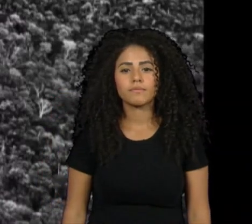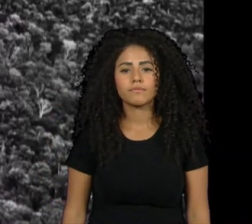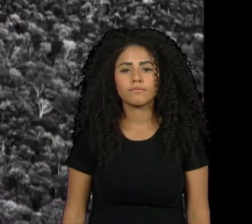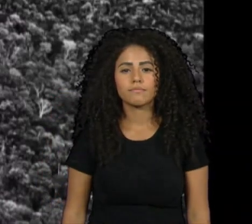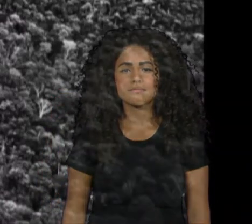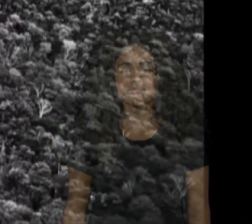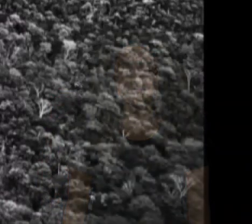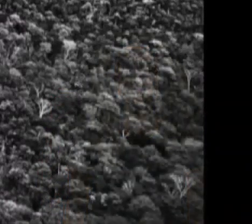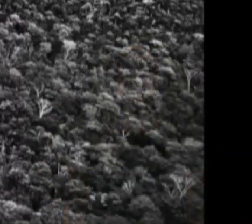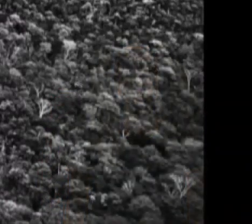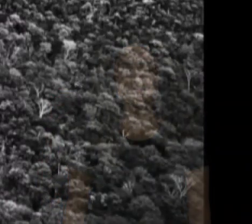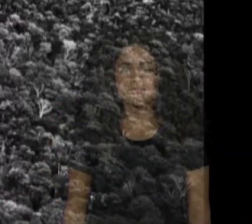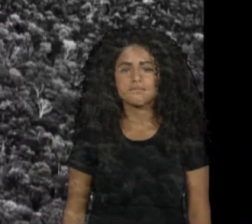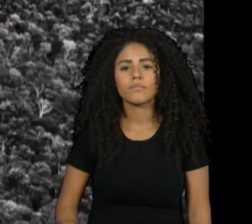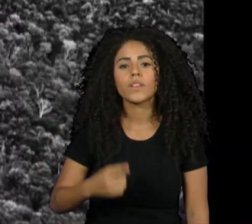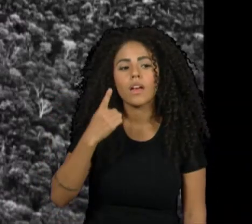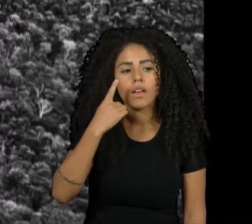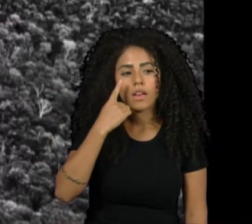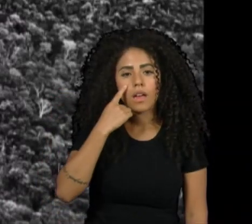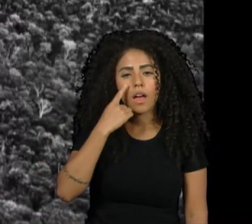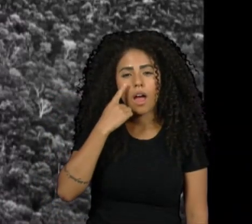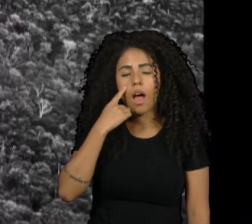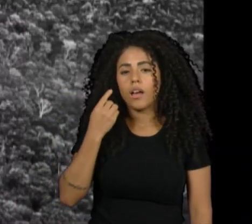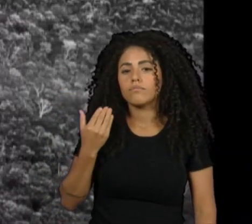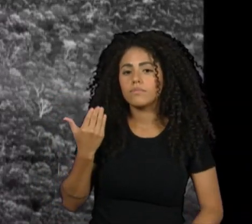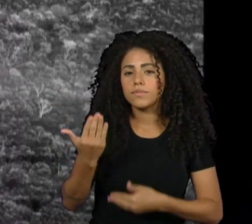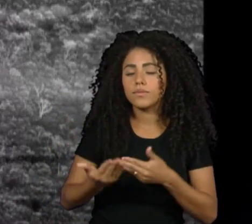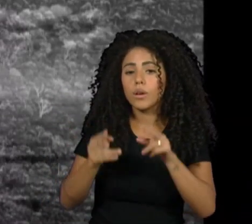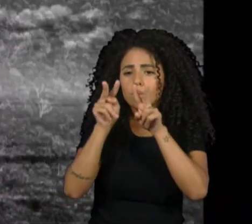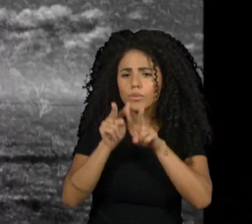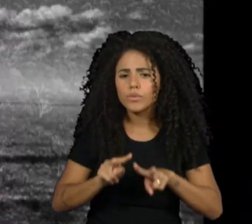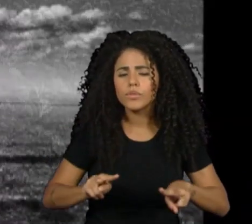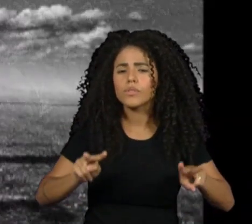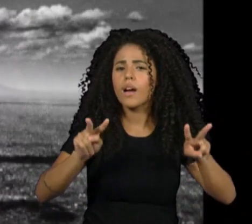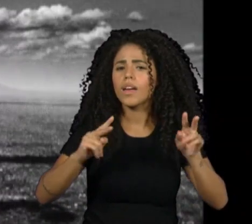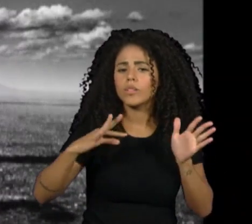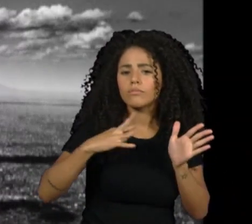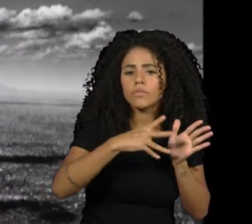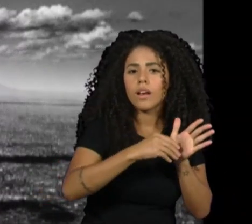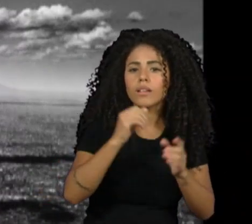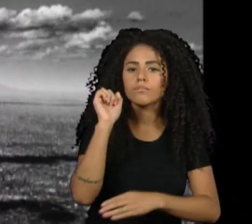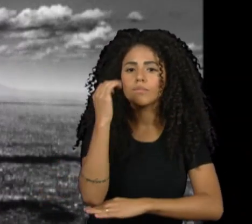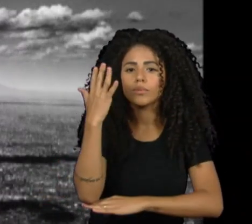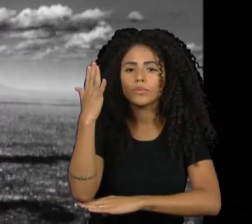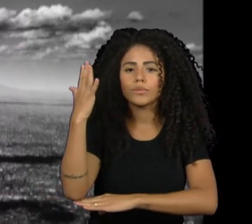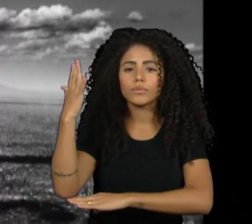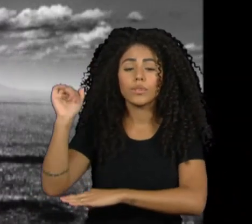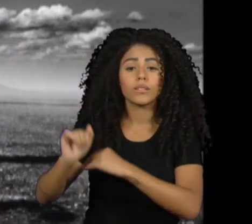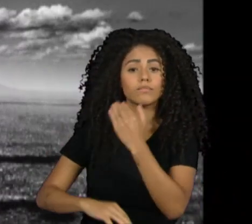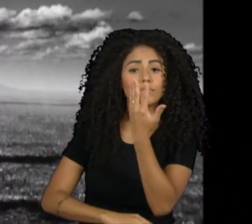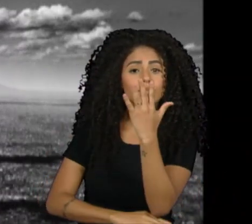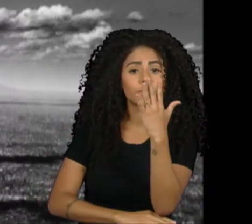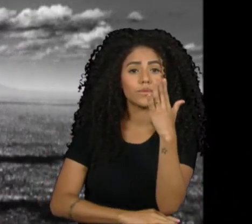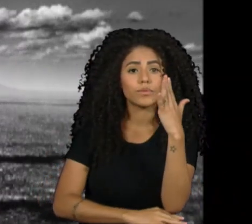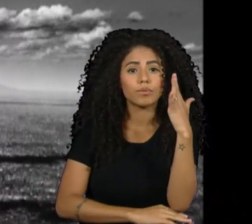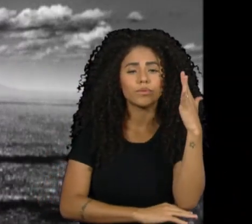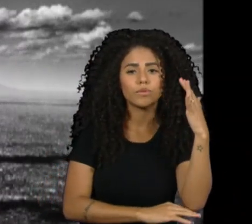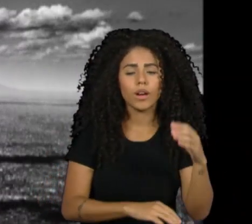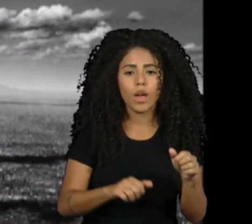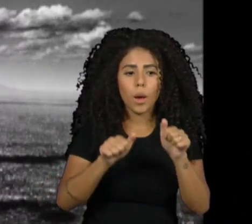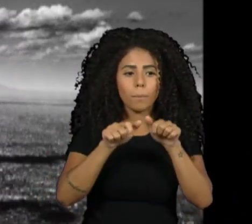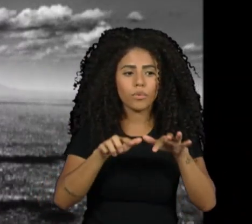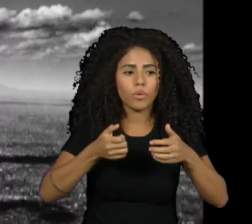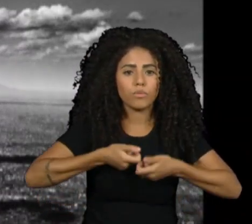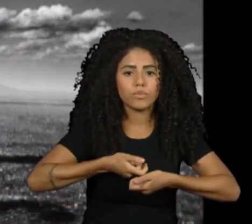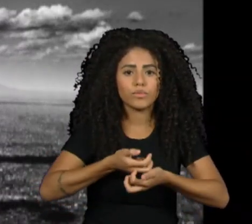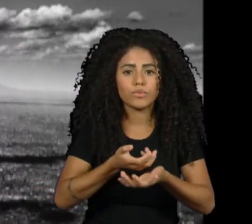realmente ter a justa medida da floresta amazônica do espaço. Ela cobre quase